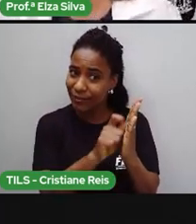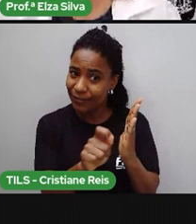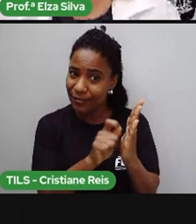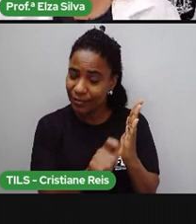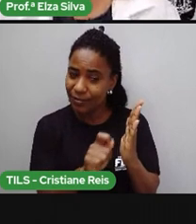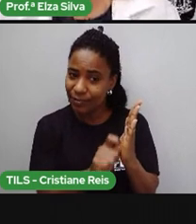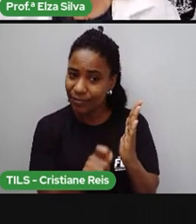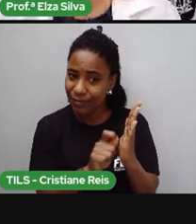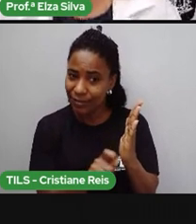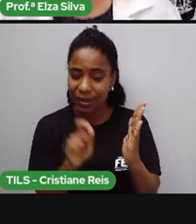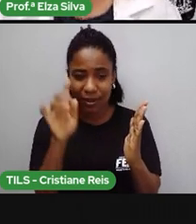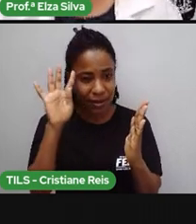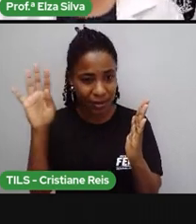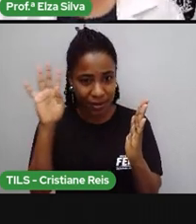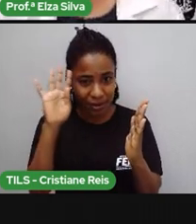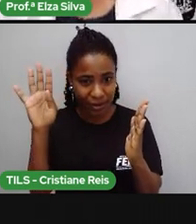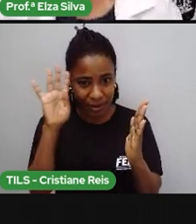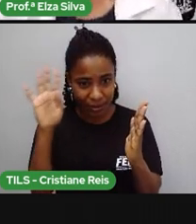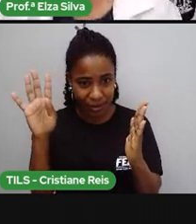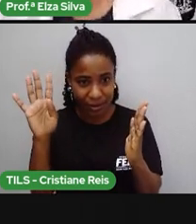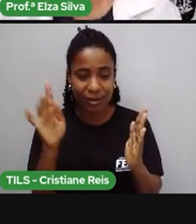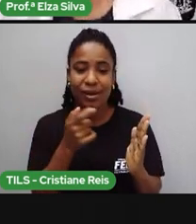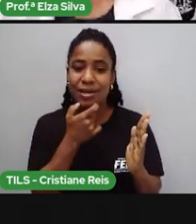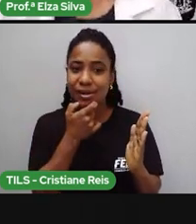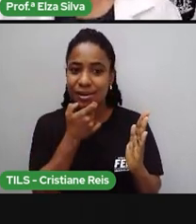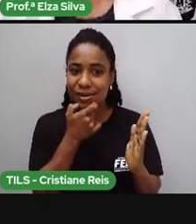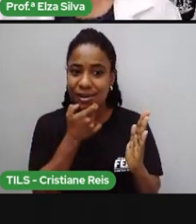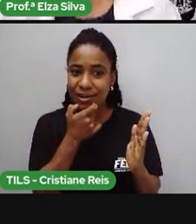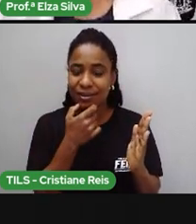reflexões. How many languages are there in the world?